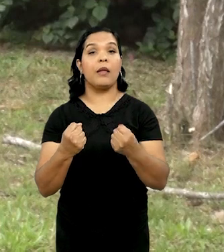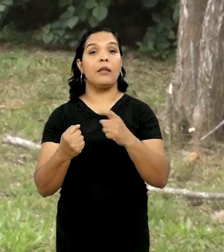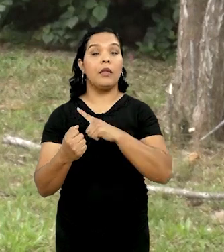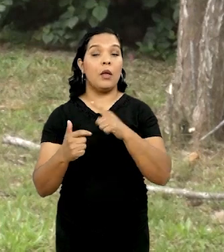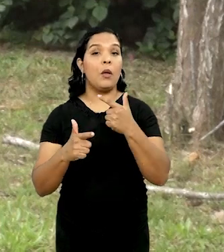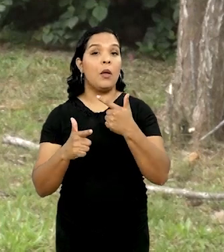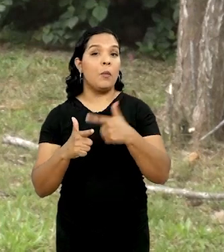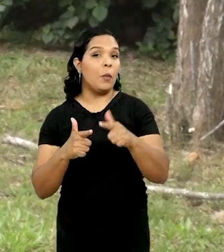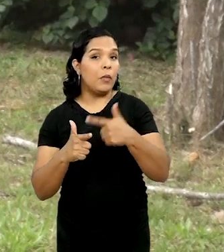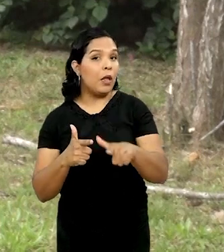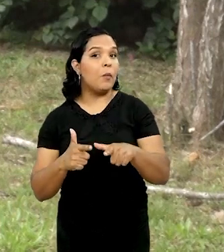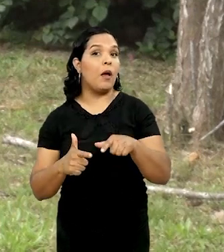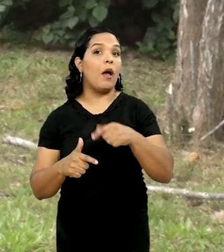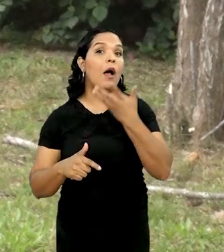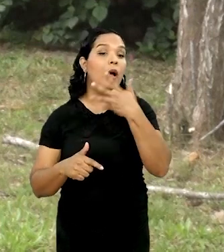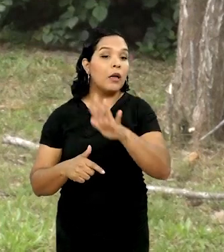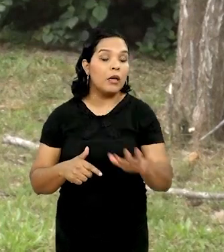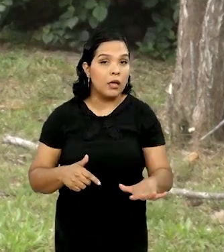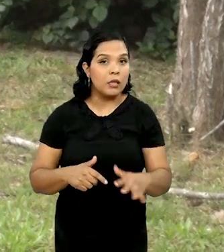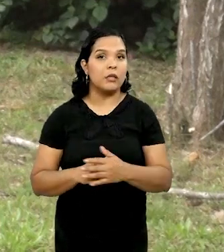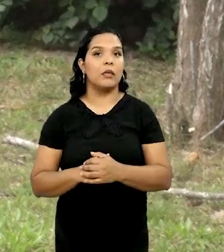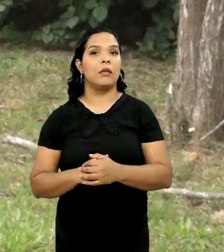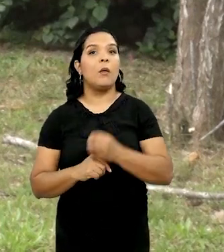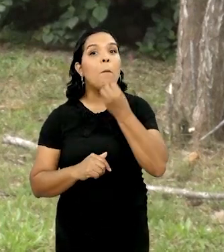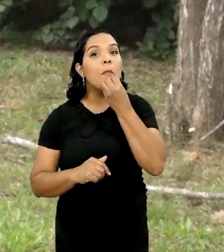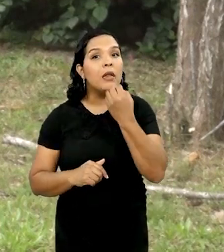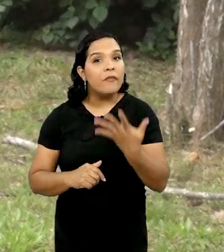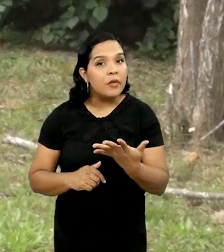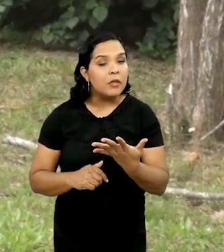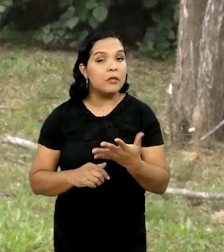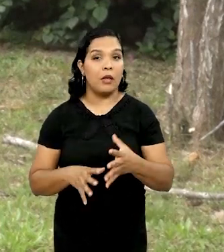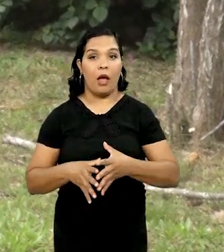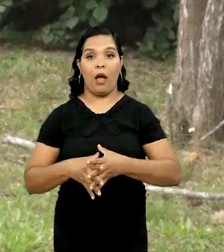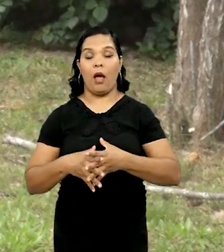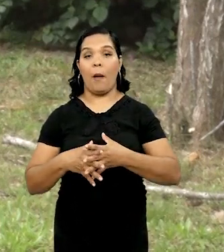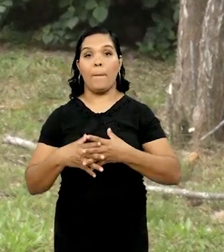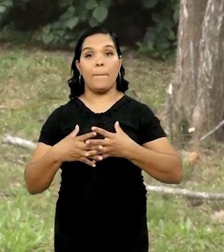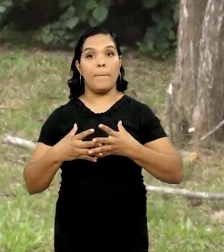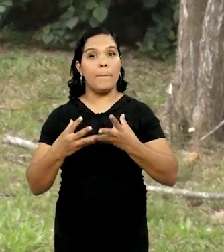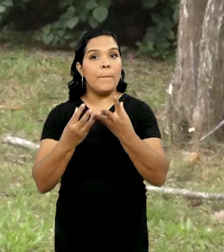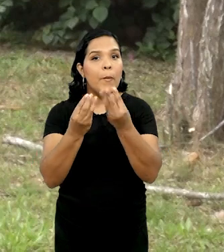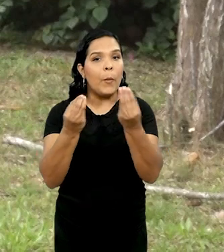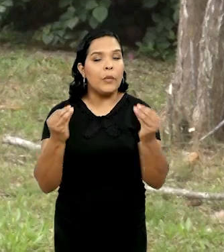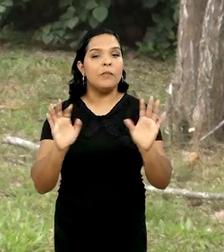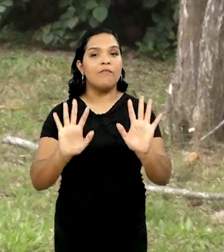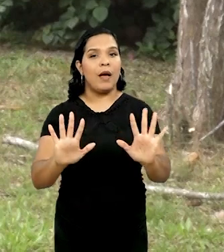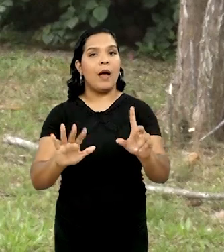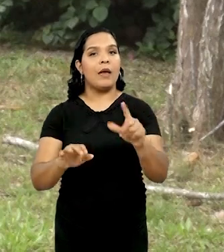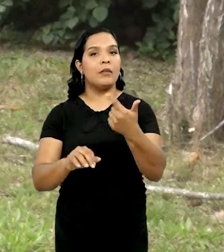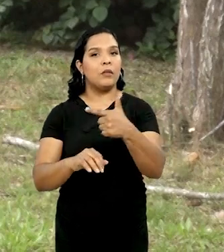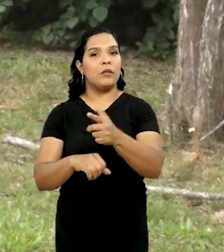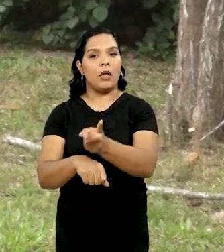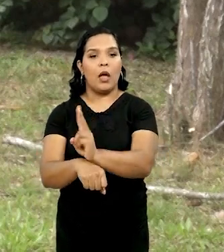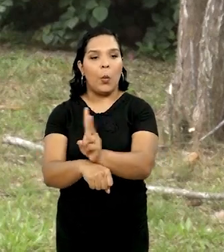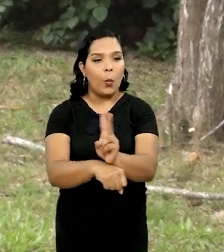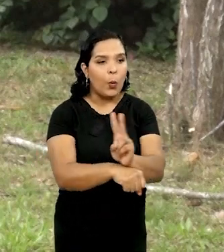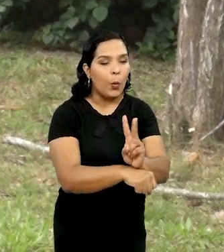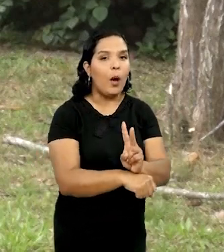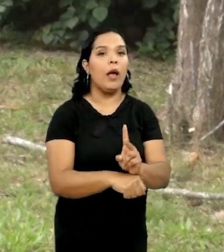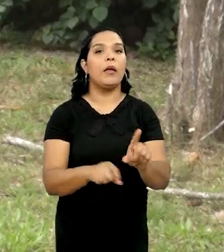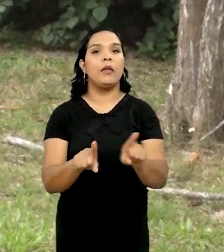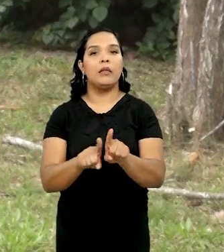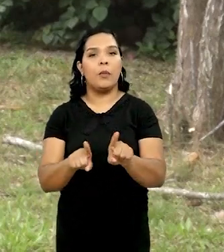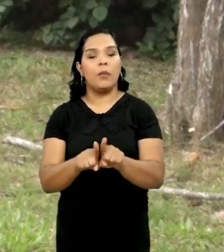uma criança. Então, assim, os benefícios são gigantescos. Mas se você não tiver o monitoramento